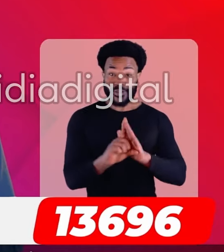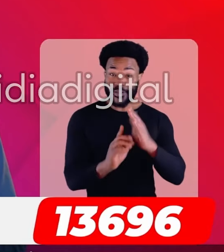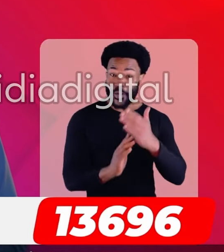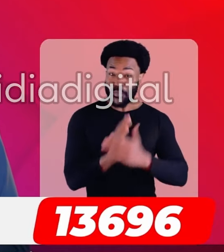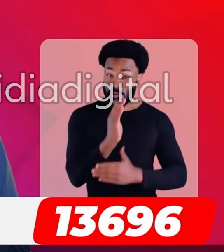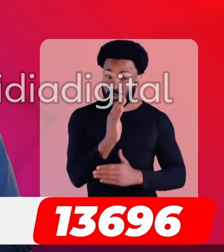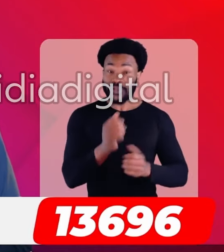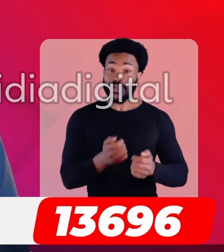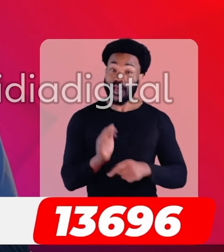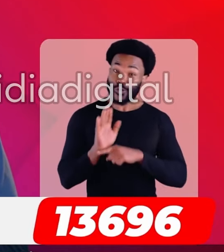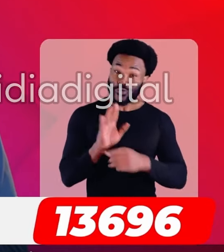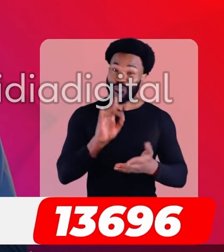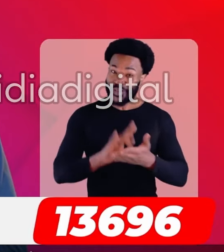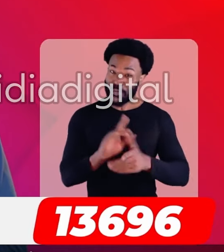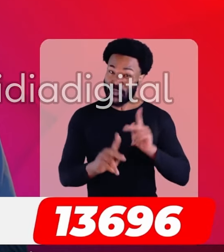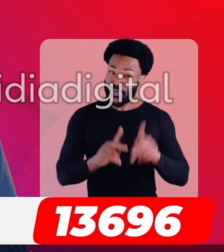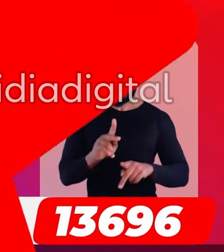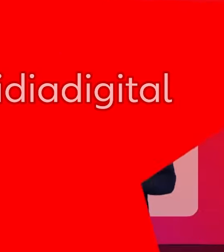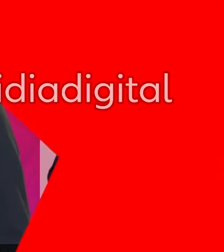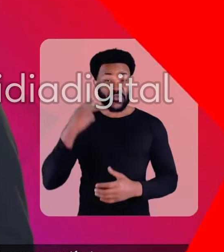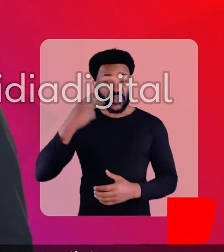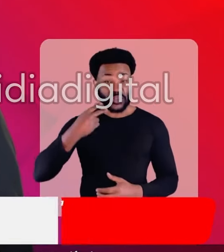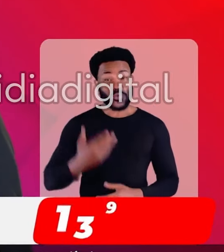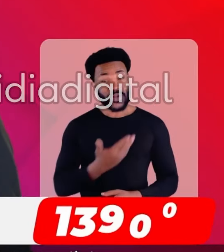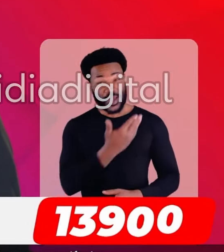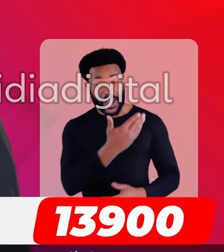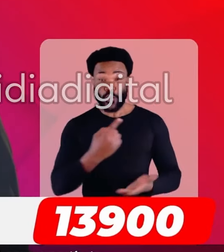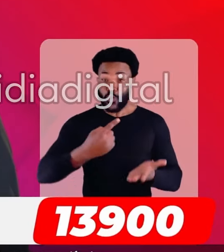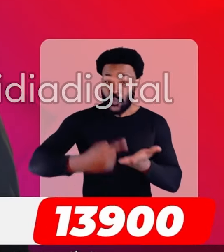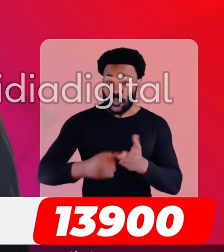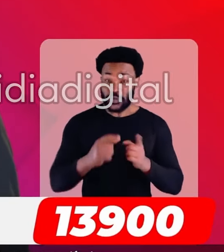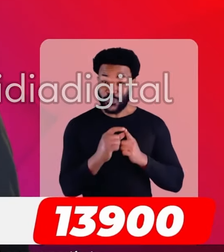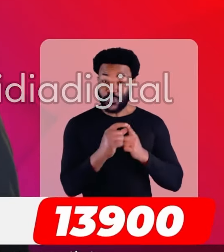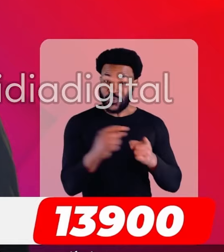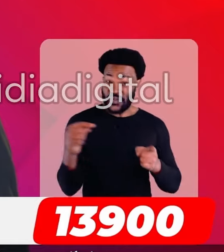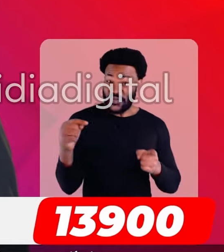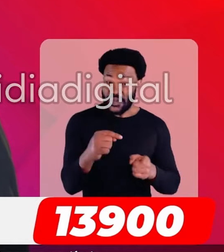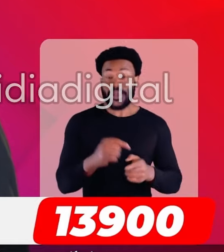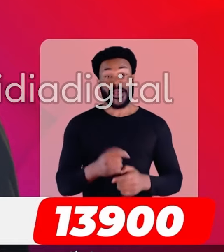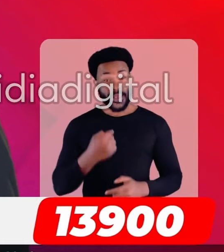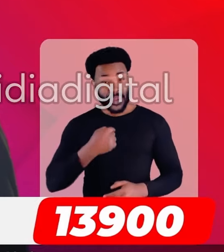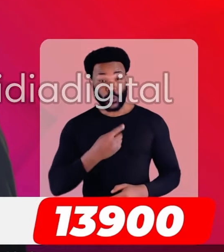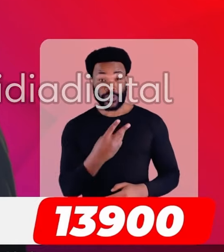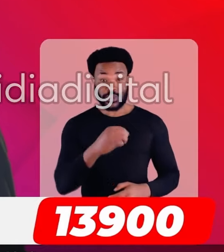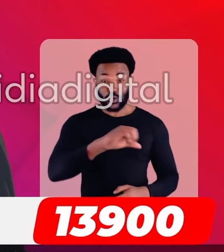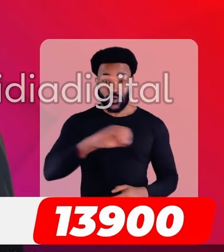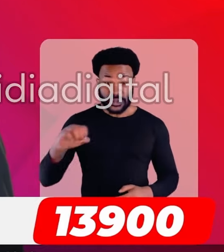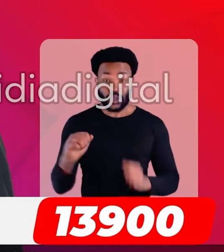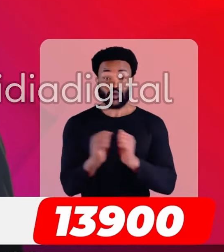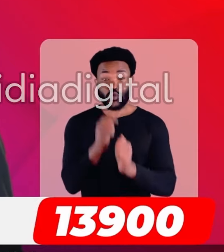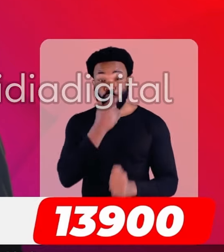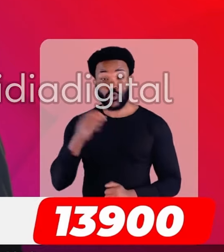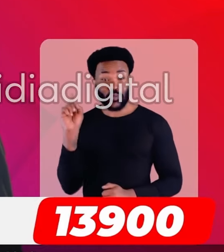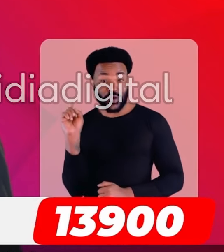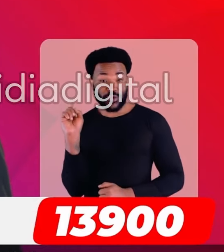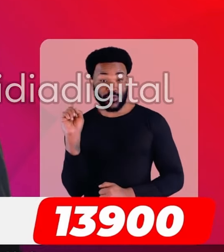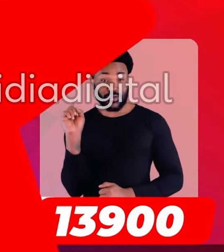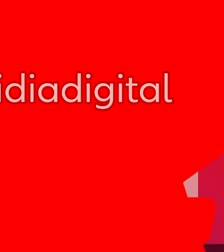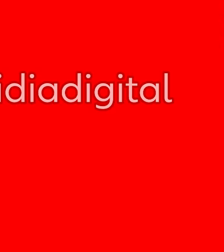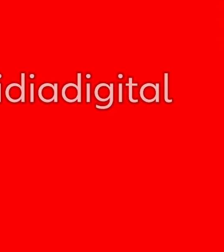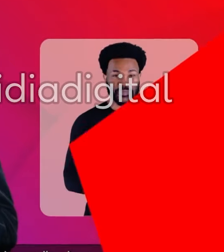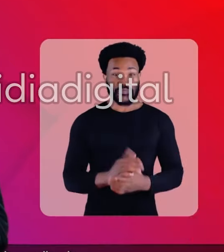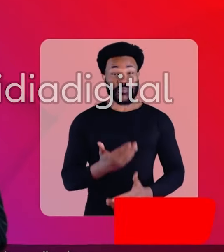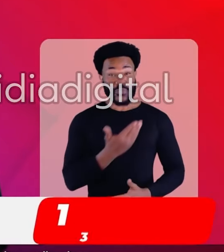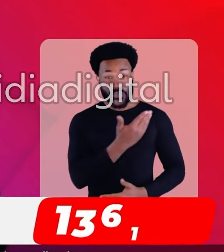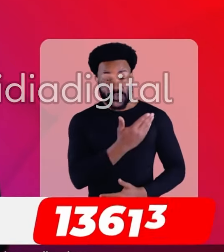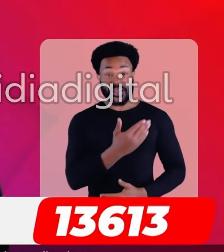aprovadas com benefícios reais para o povo. Vereador Hélio Rodrigues, meu compromisso é com a periferia. Hélio Rodrigues, 13900, com bolos e Marta.